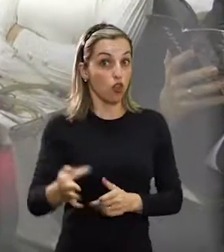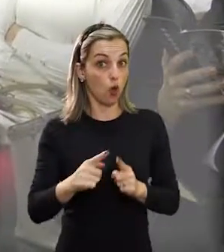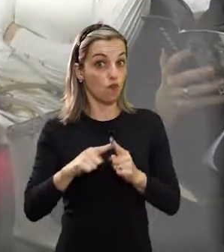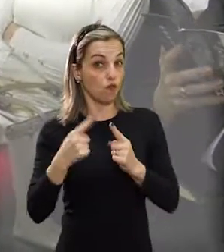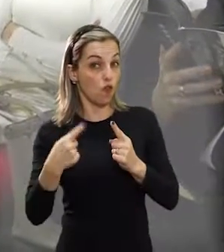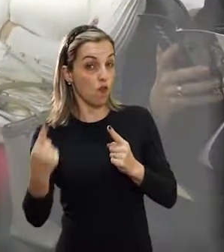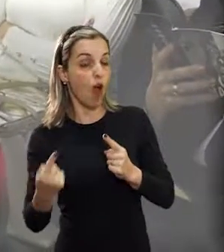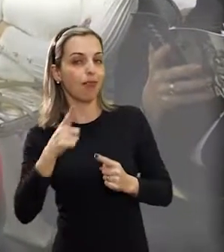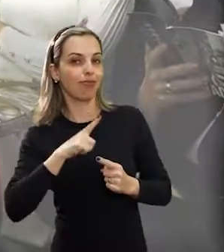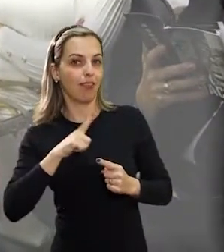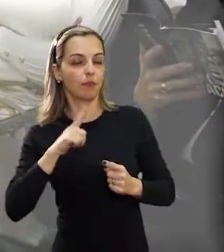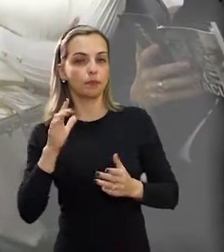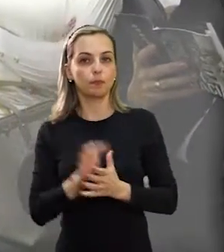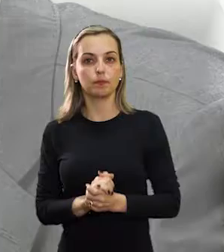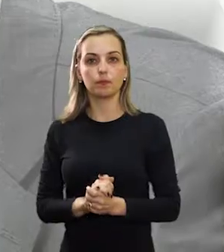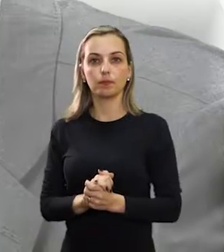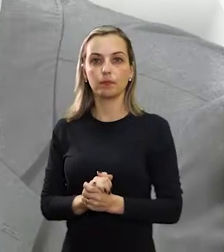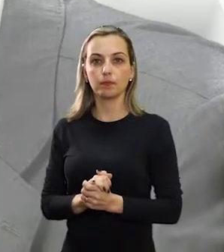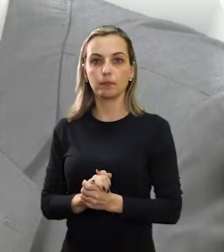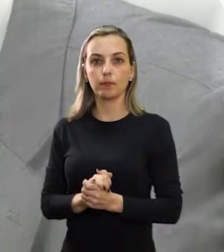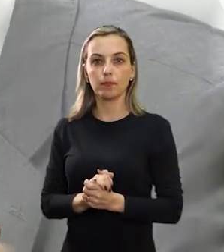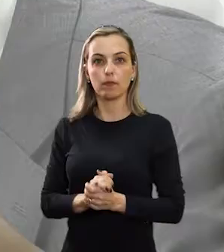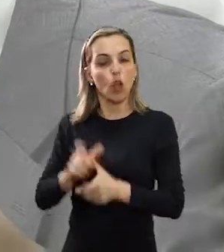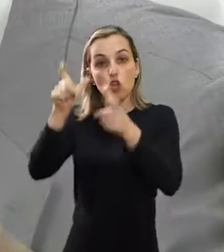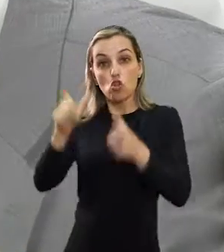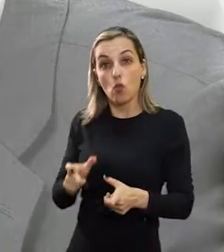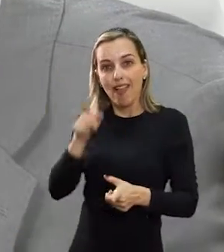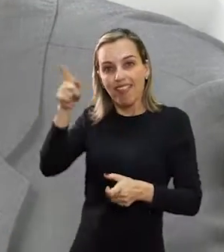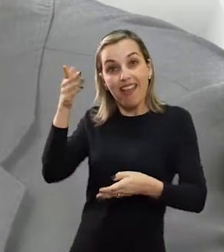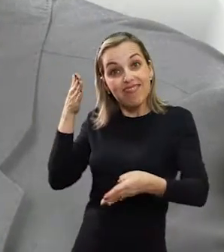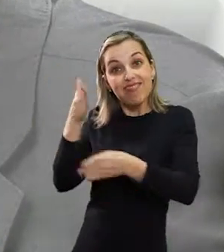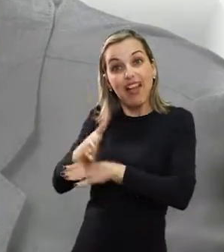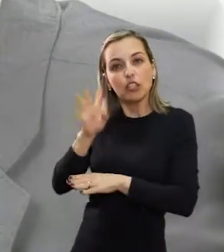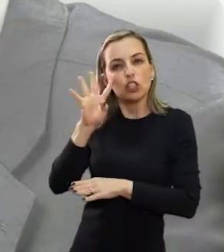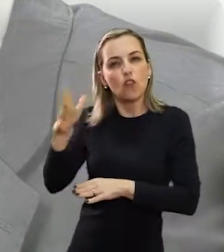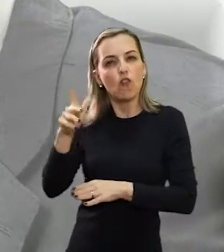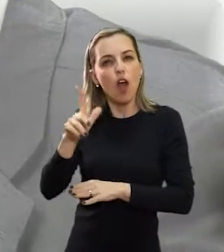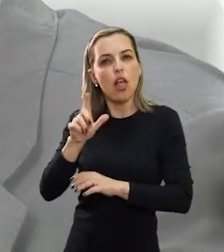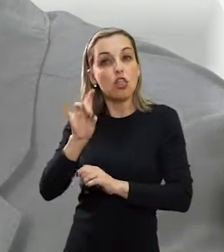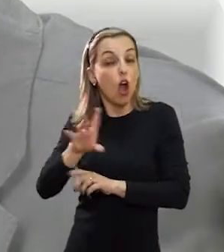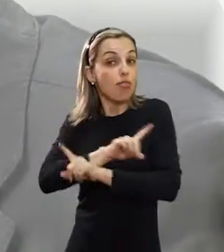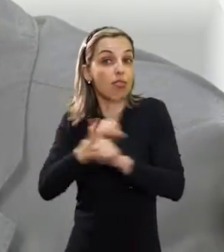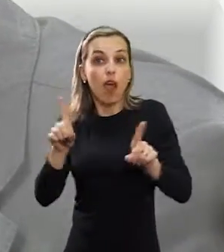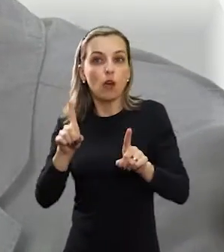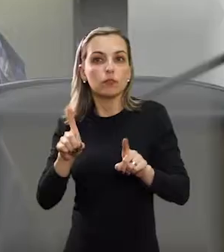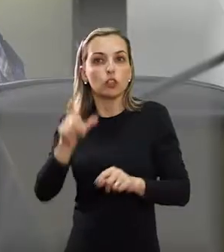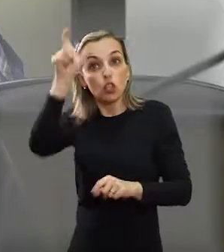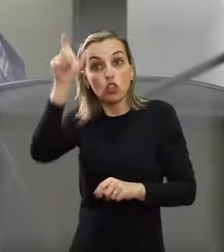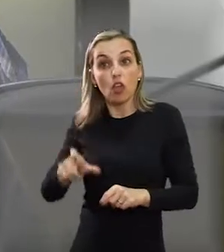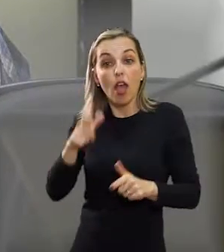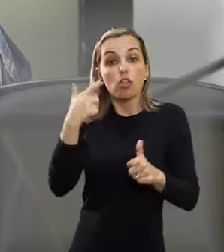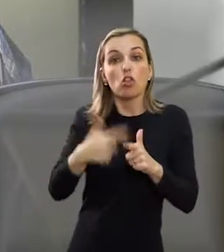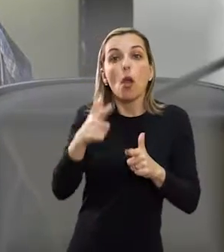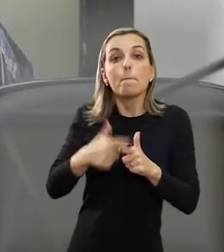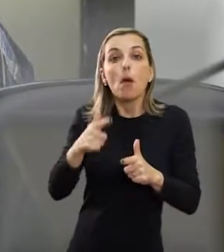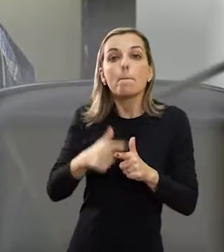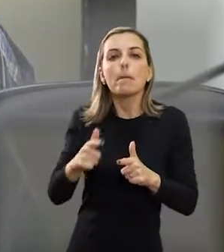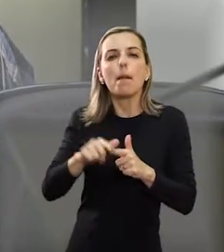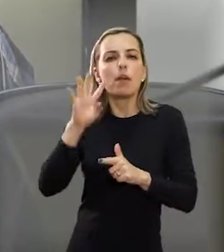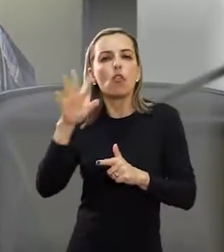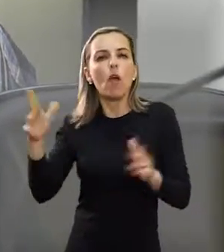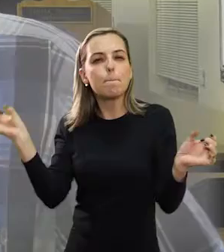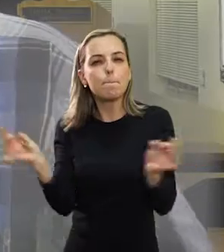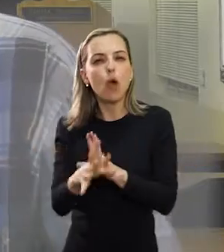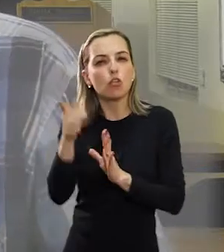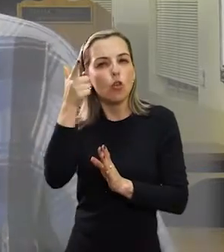ainda um desafio gigante pela frente. Não é só ir lá e resolver. Não se trata de pessoas que vão tomar posições e resolver o problema e trazer essa